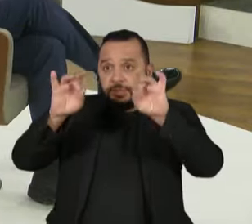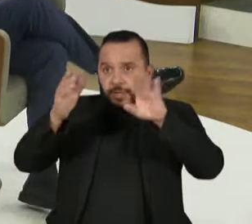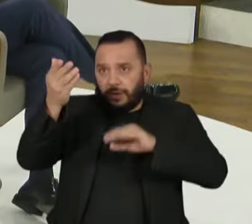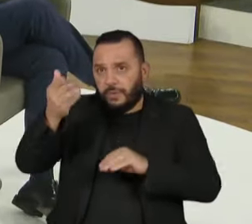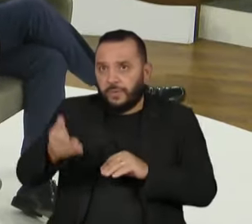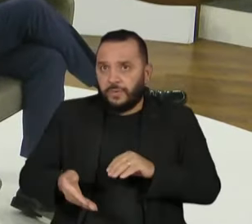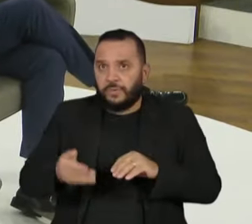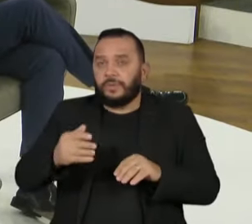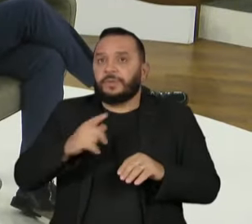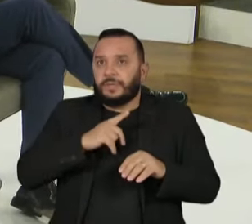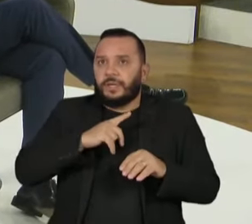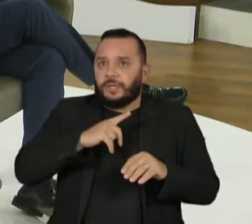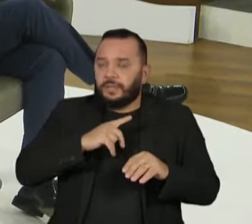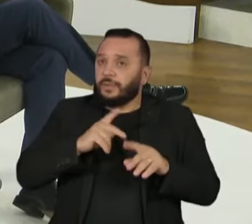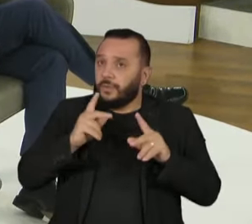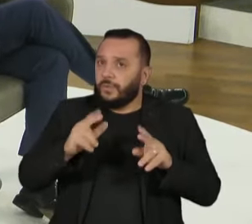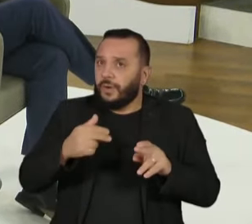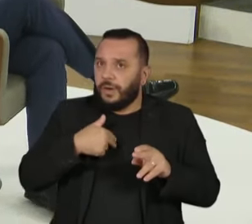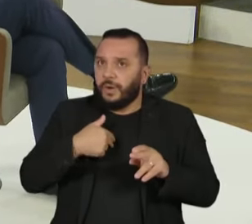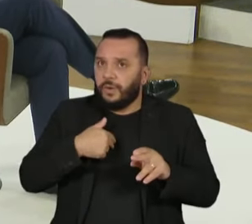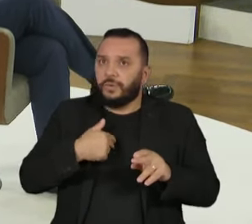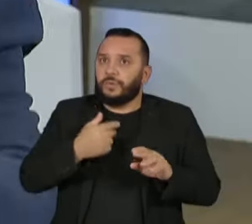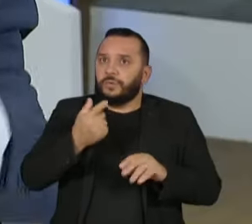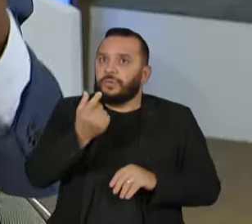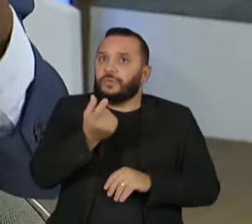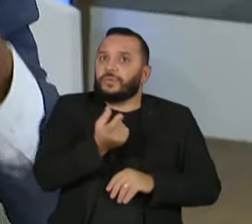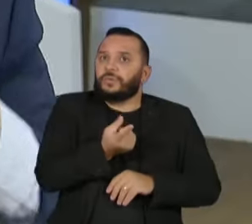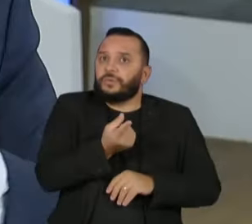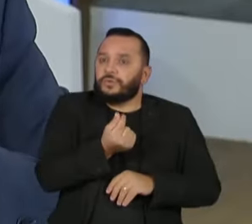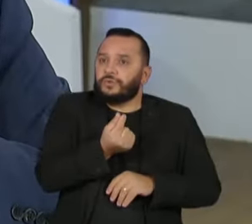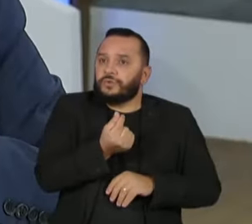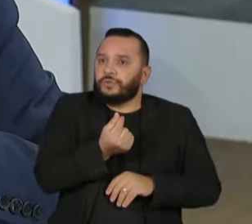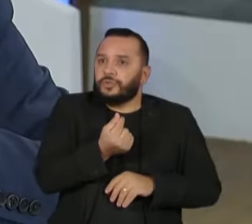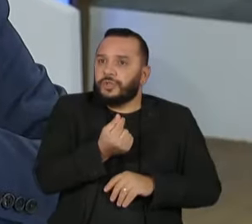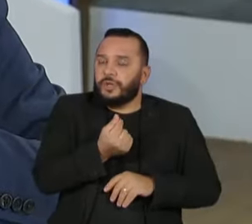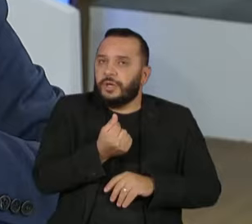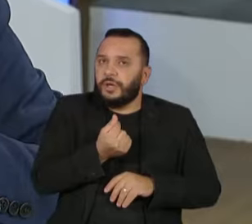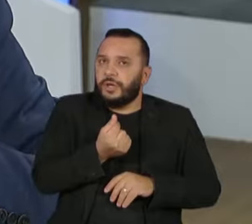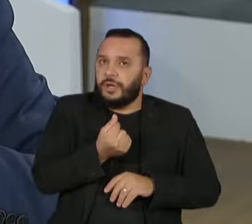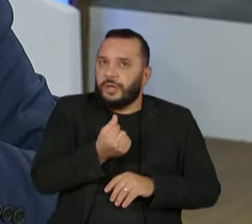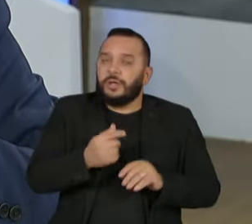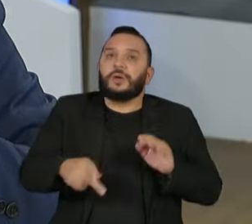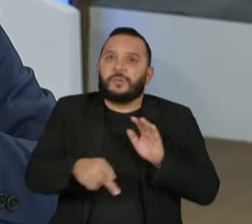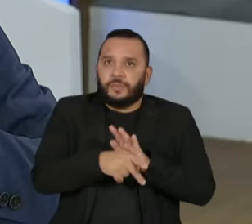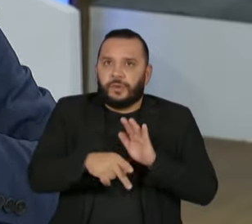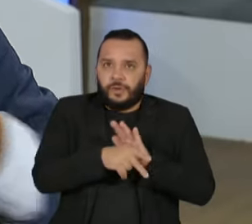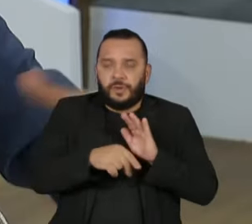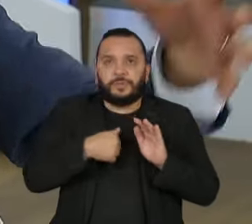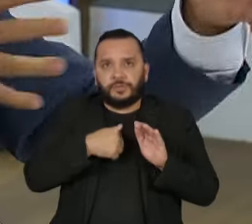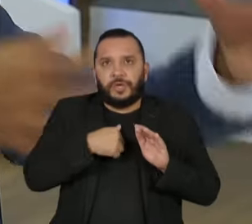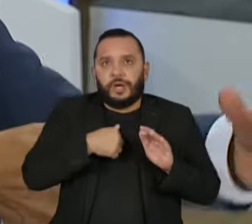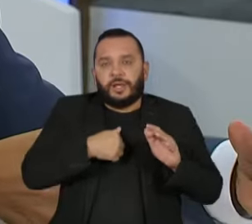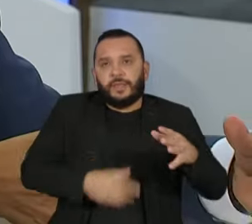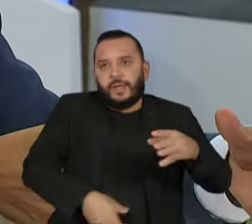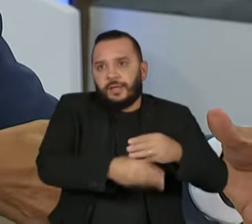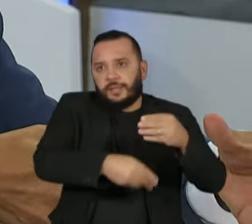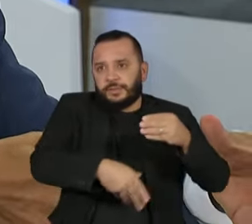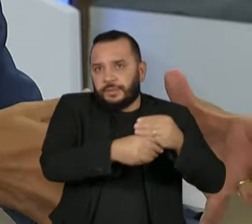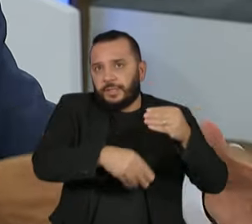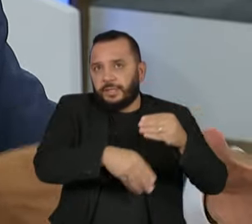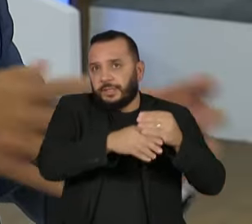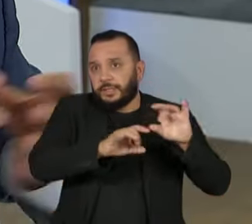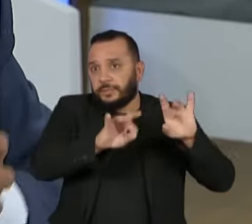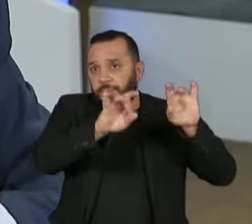os fundos, os recursos da receita extraordinária fica à